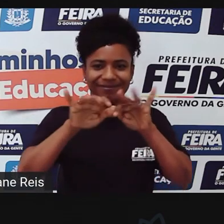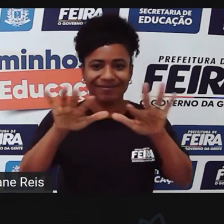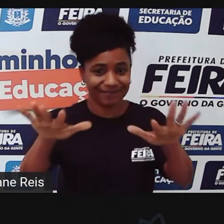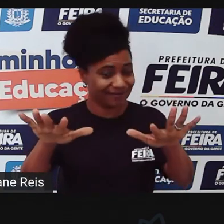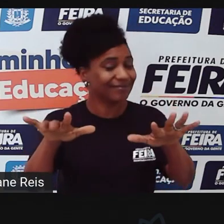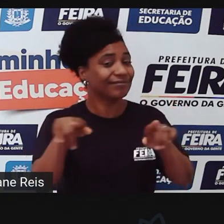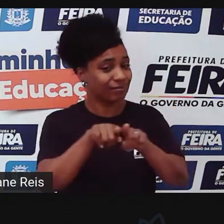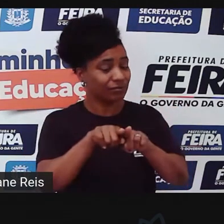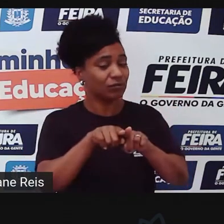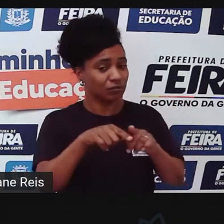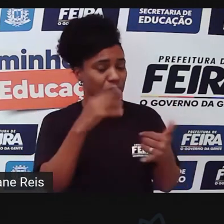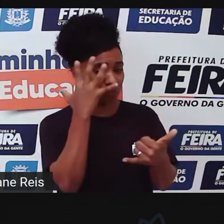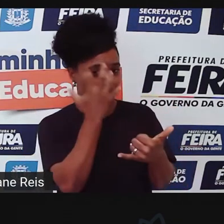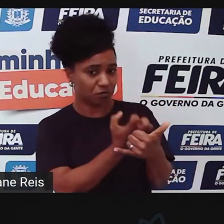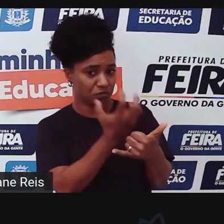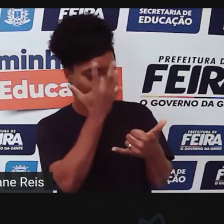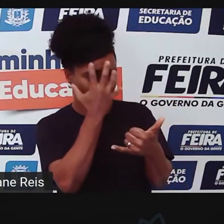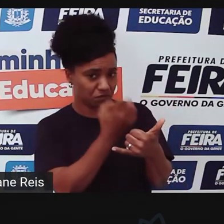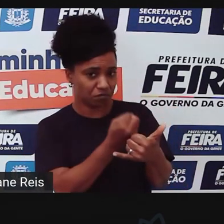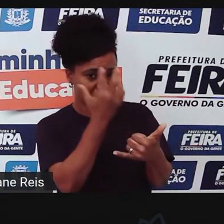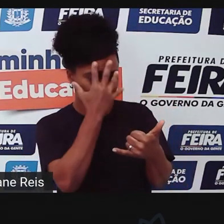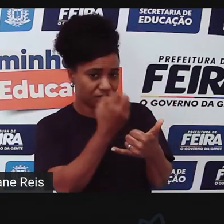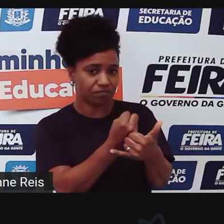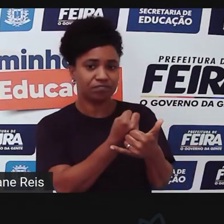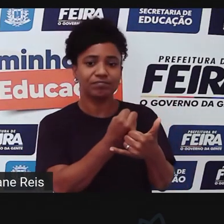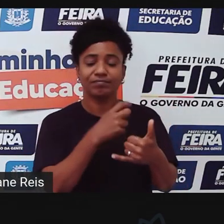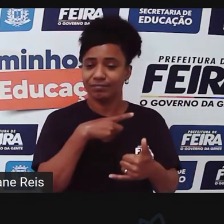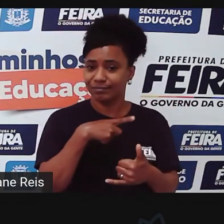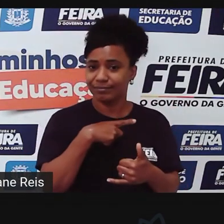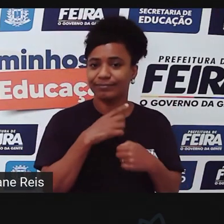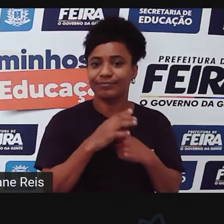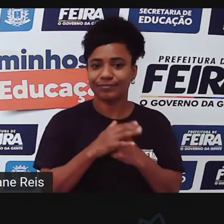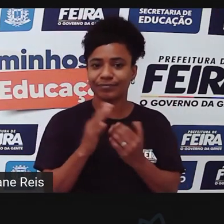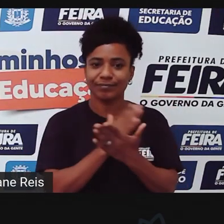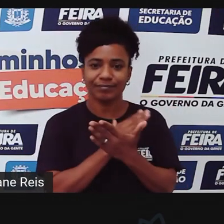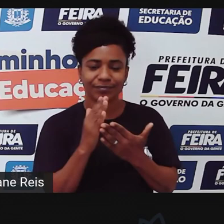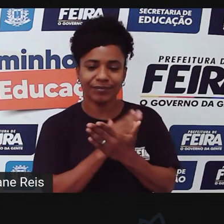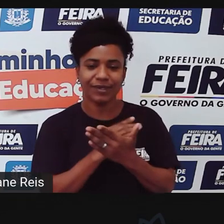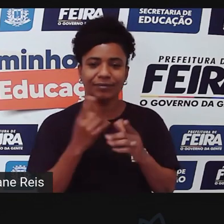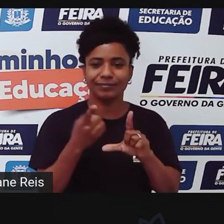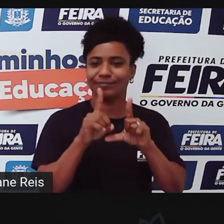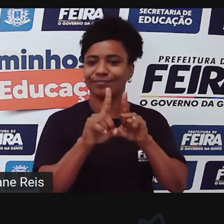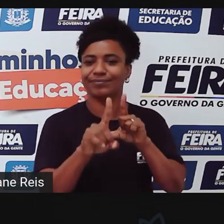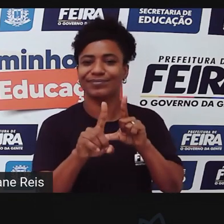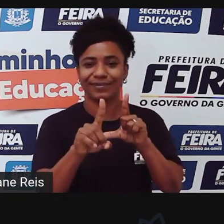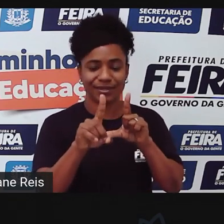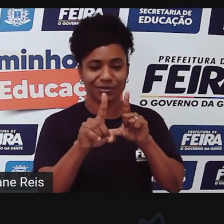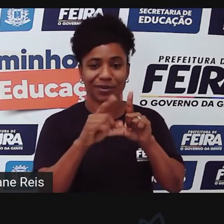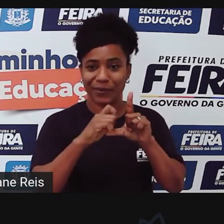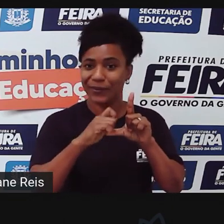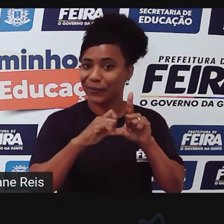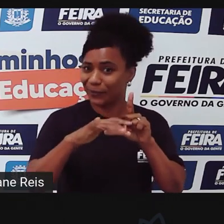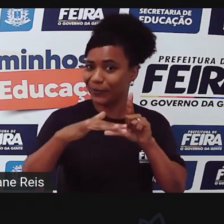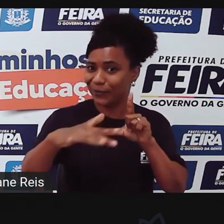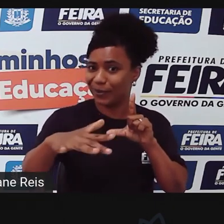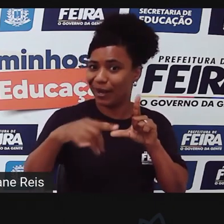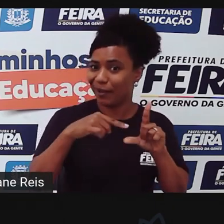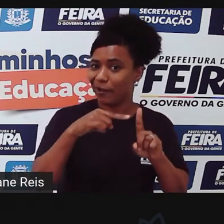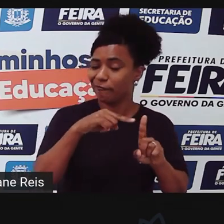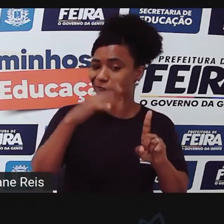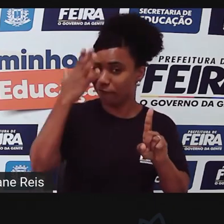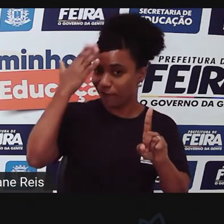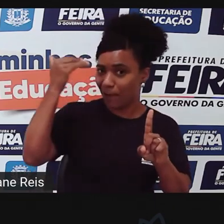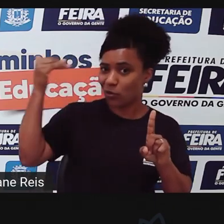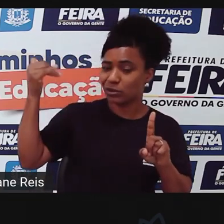influenciado. De repente, uma pessoa que já é famosa, ela disse que gostou de um chocolate e aí todo mundo vai comprar esse chocolate.